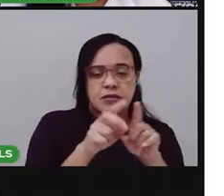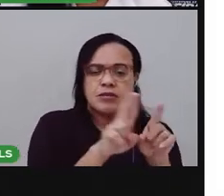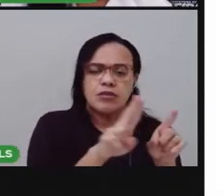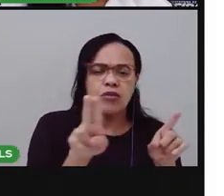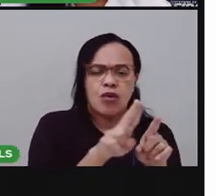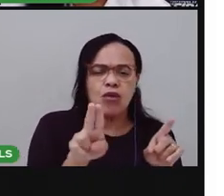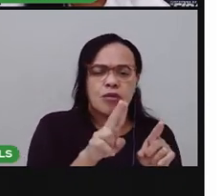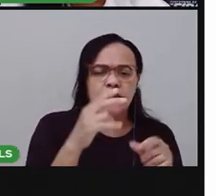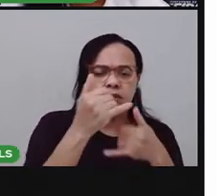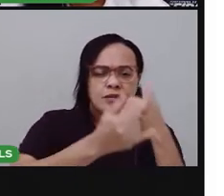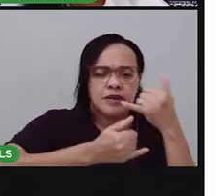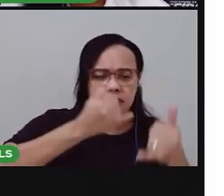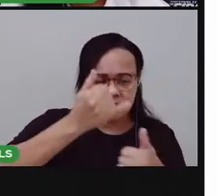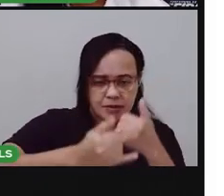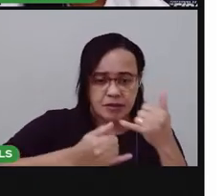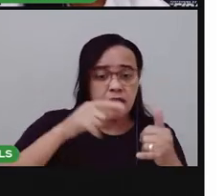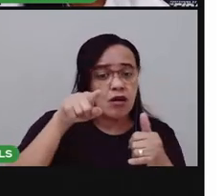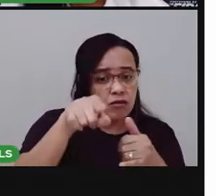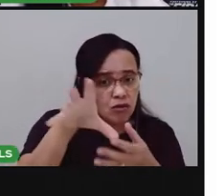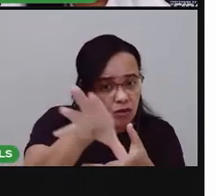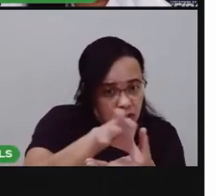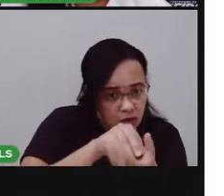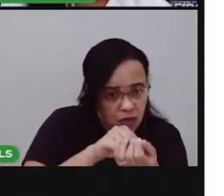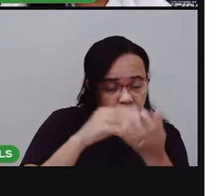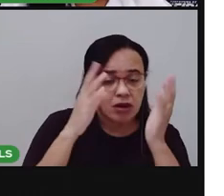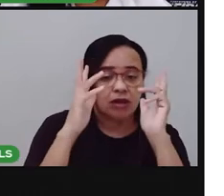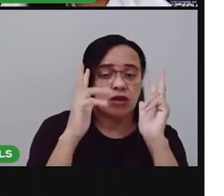É assim que você vai escrever sua lista.